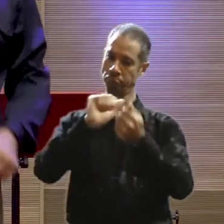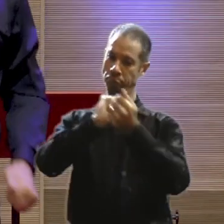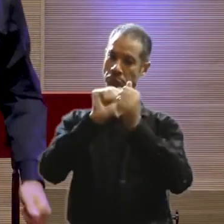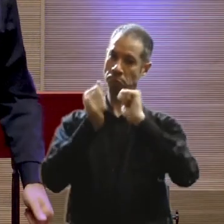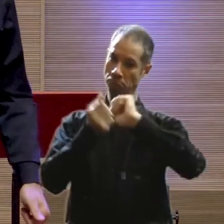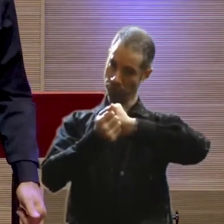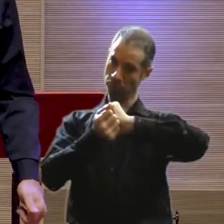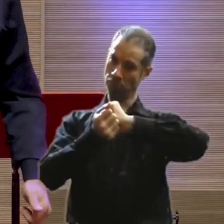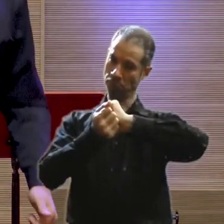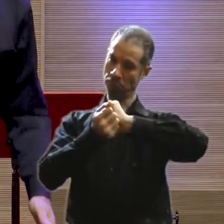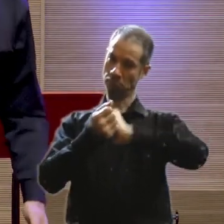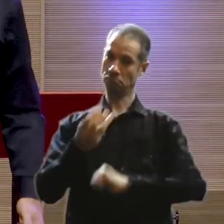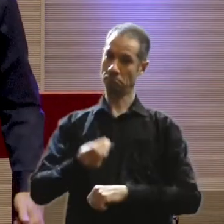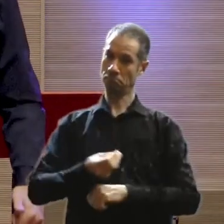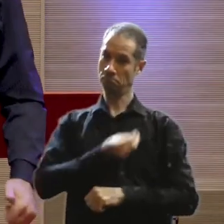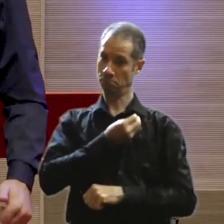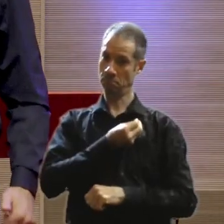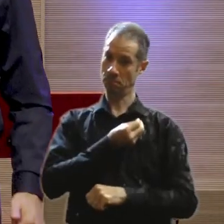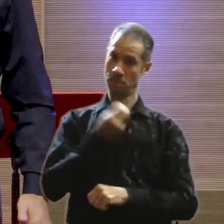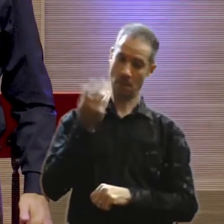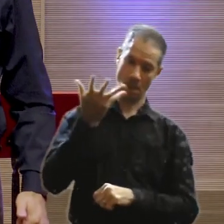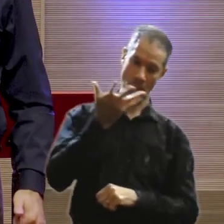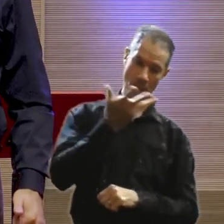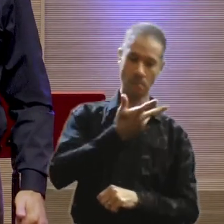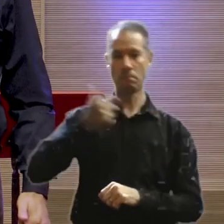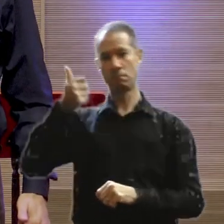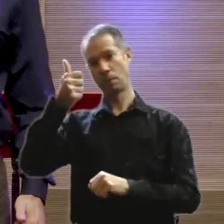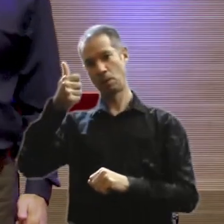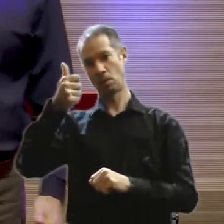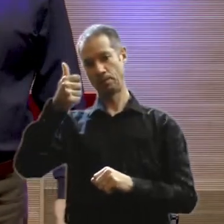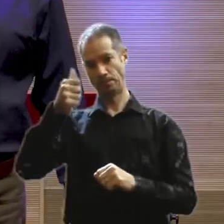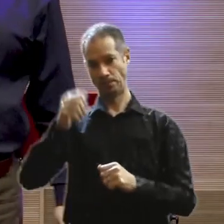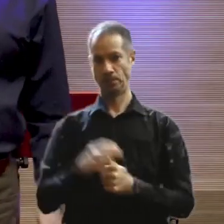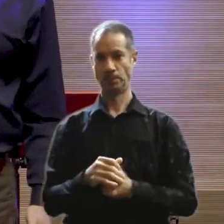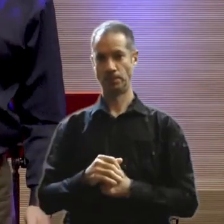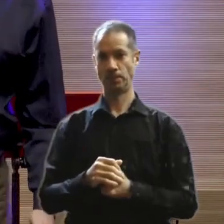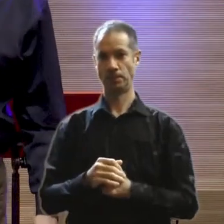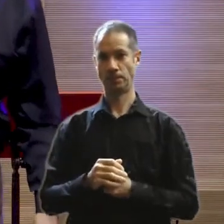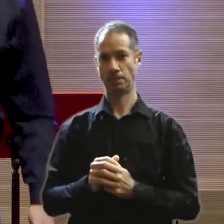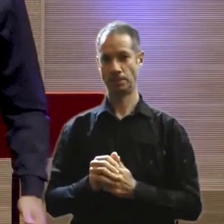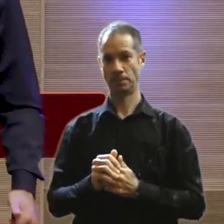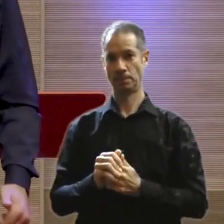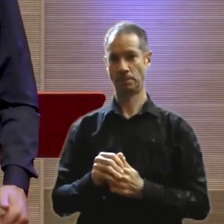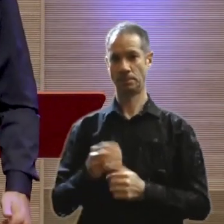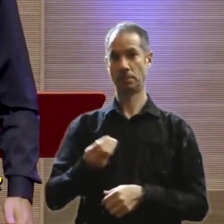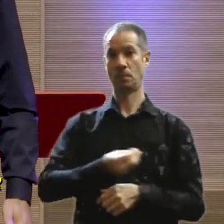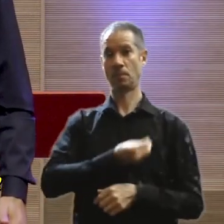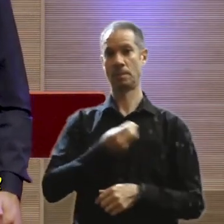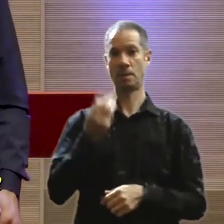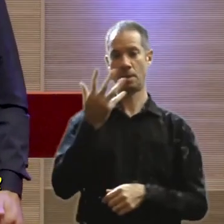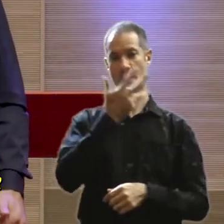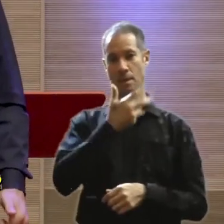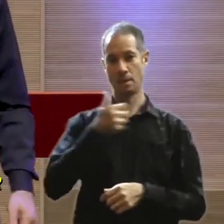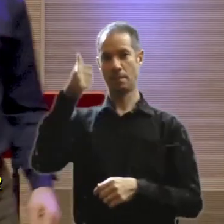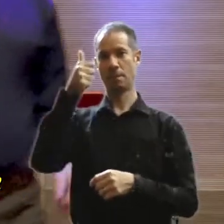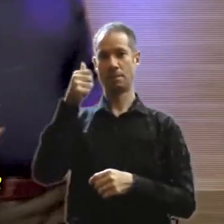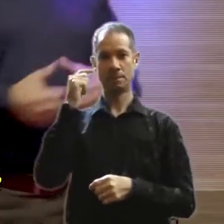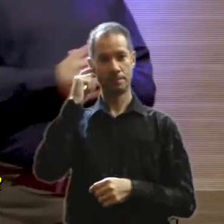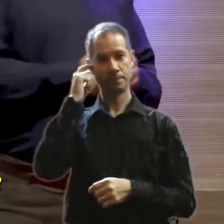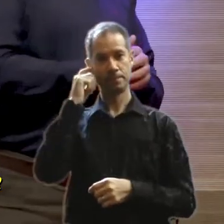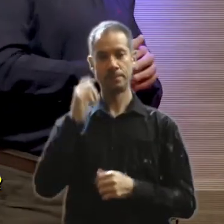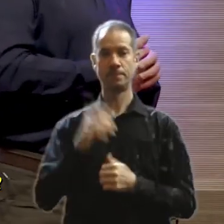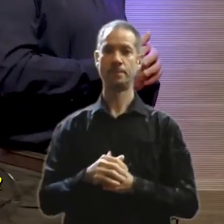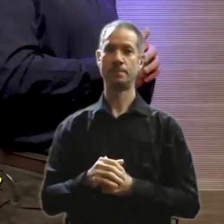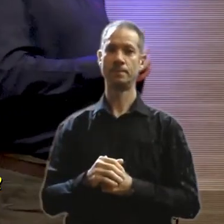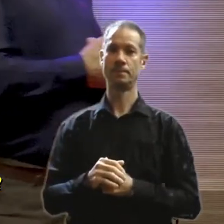Que é vida melhor. Ó, vida melhor. Bem-sucedida. Assim que o senhor vai entender. Se